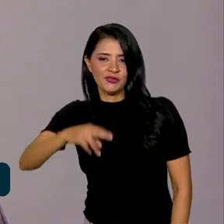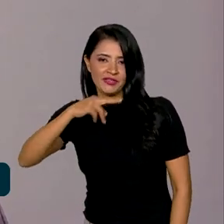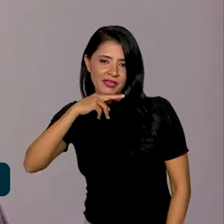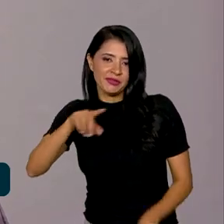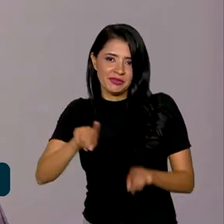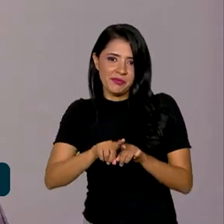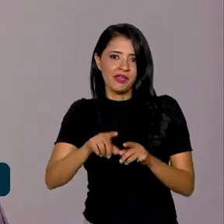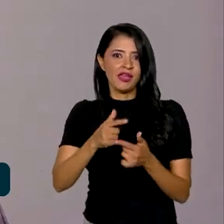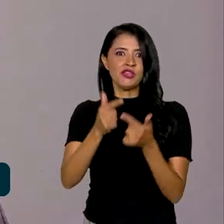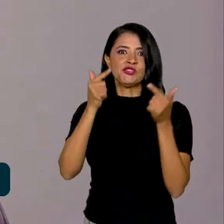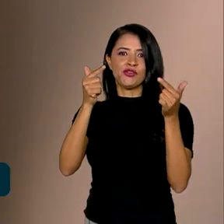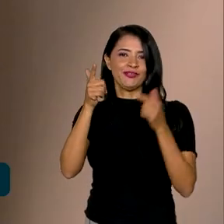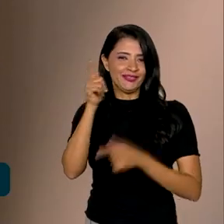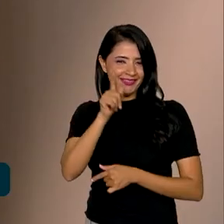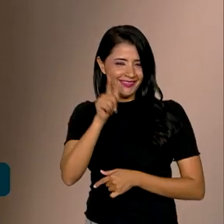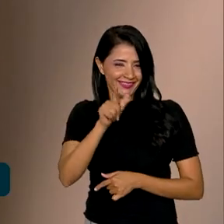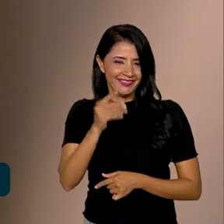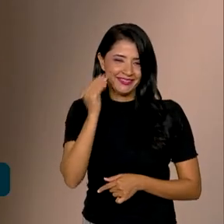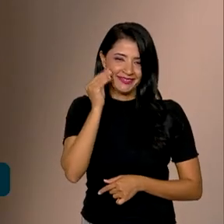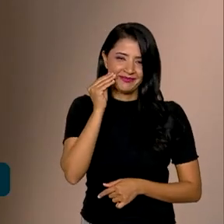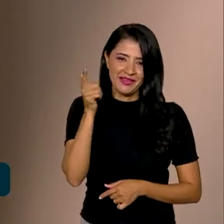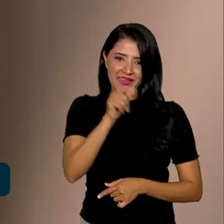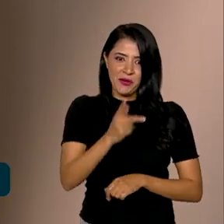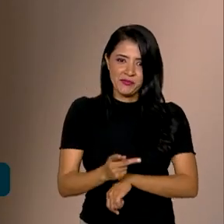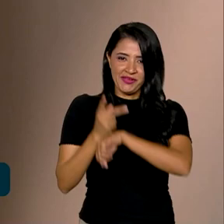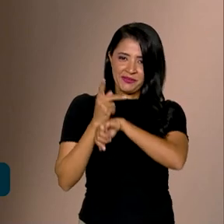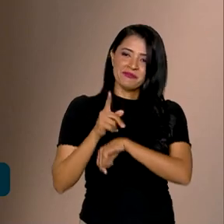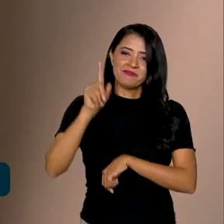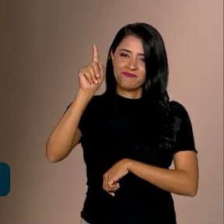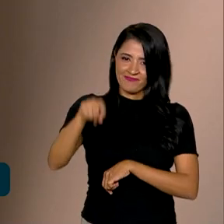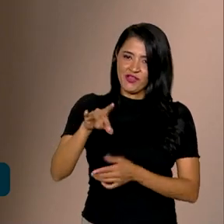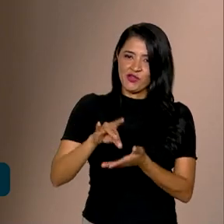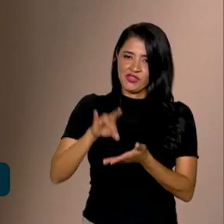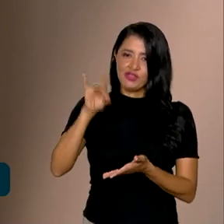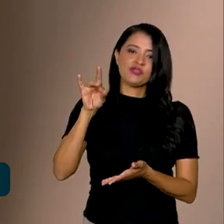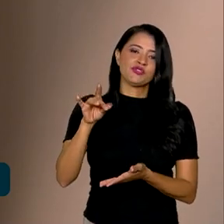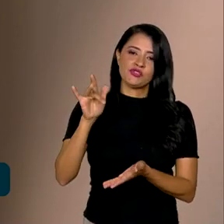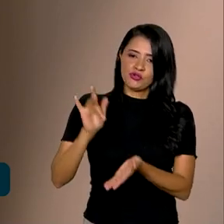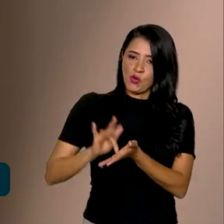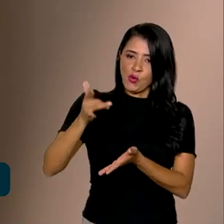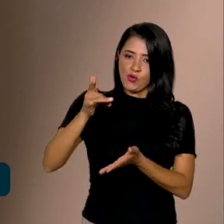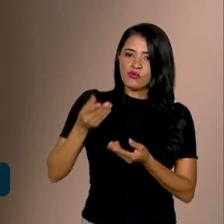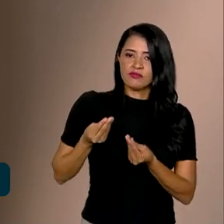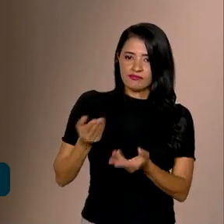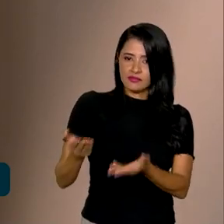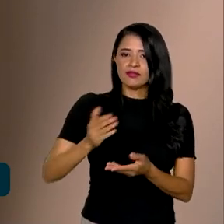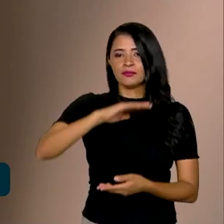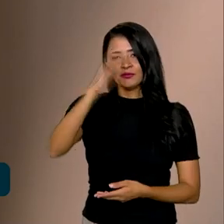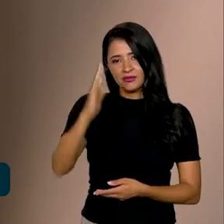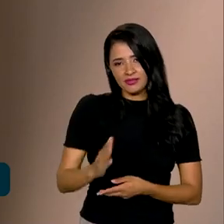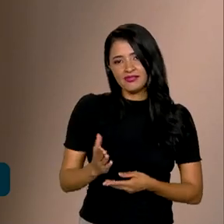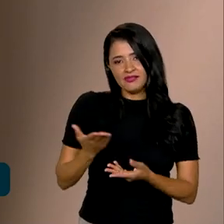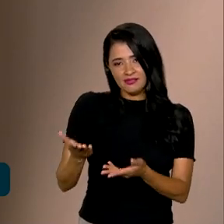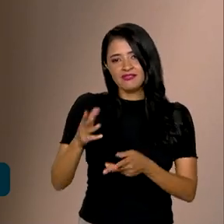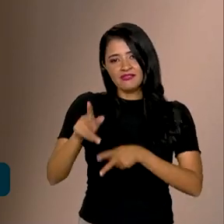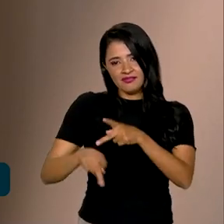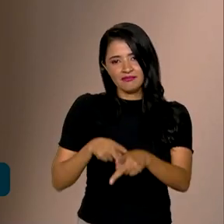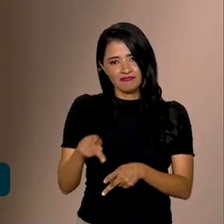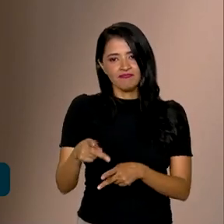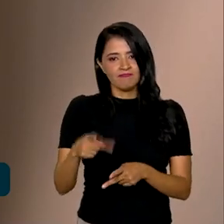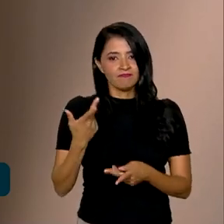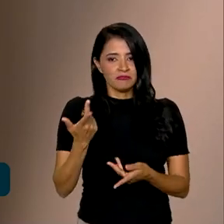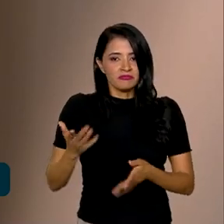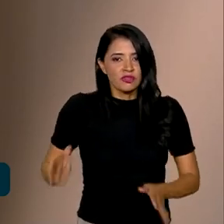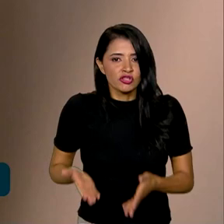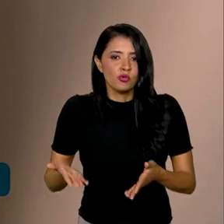também tentar a sorte aí. Exatamente. É isso aí que o Tesouro Nacional está querendo proporcionar para os brasileiros, numa forma de estimular a